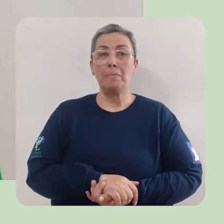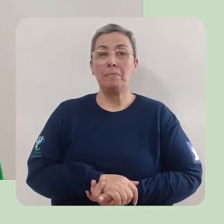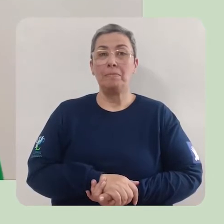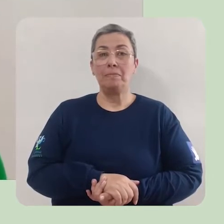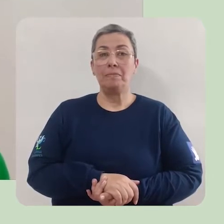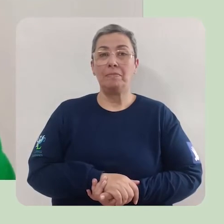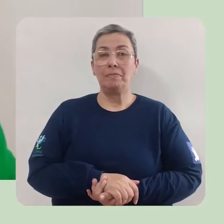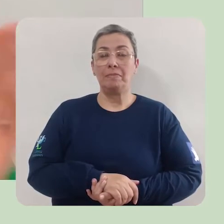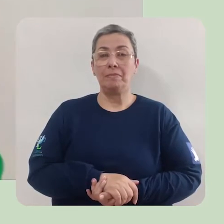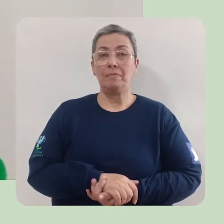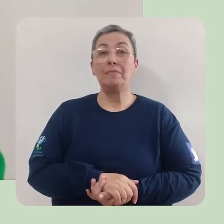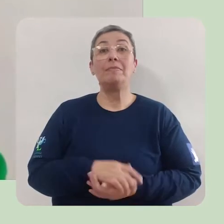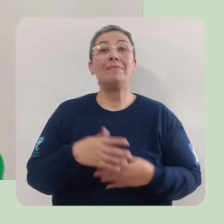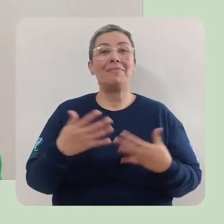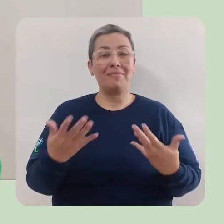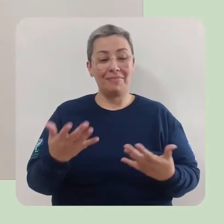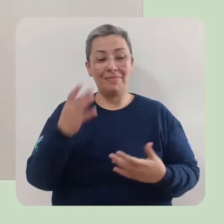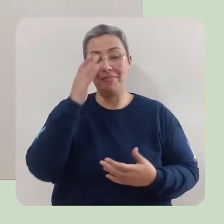Aê!